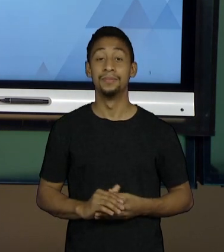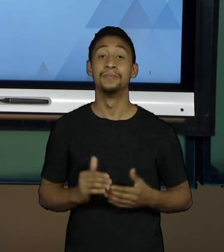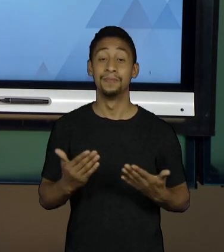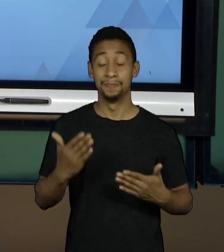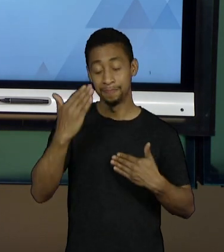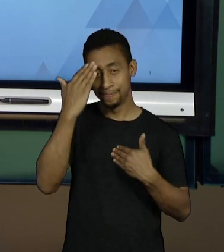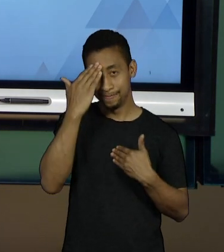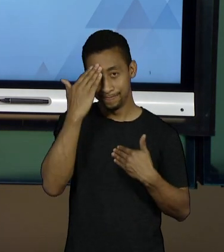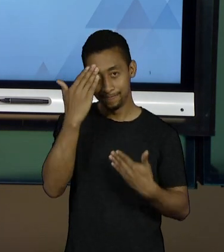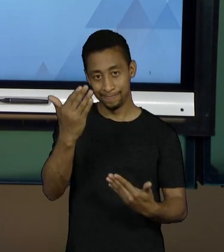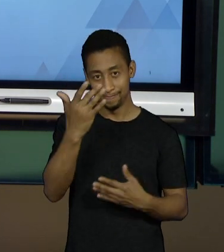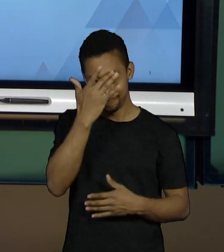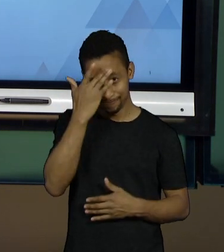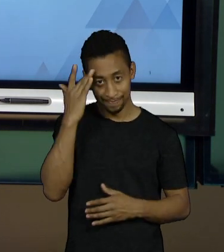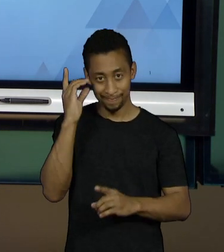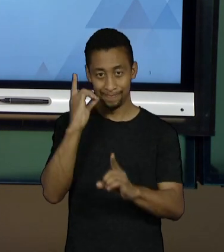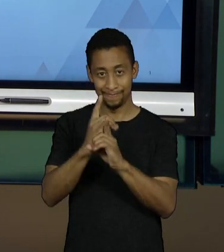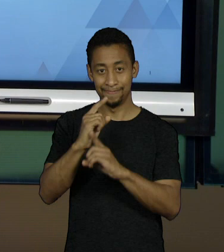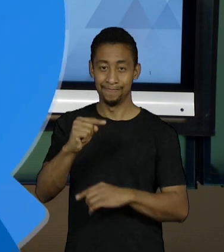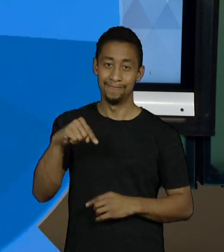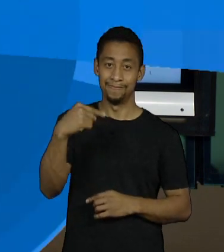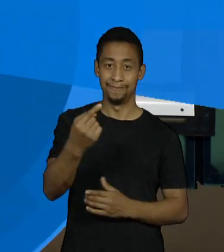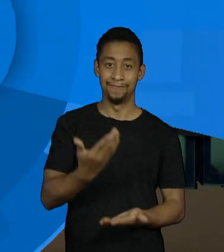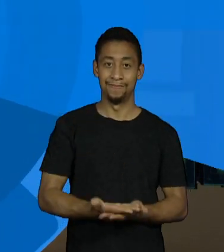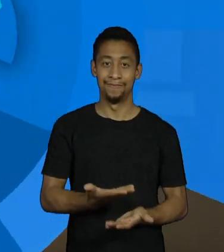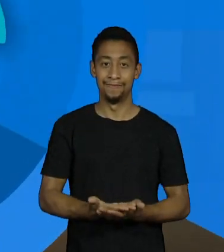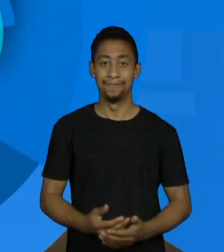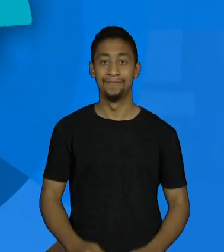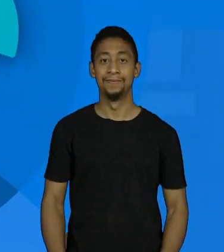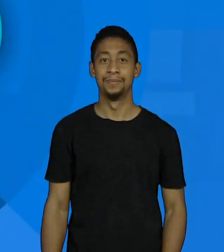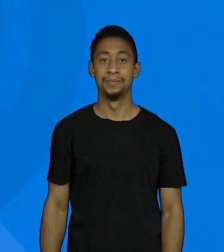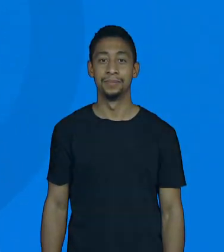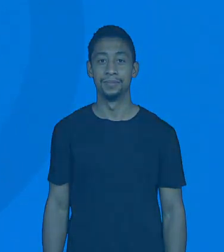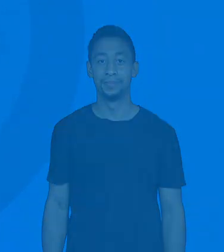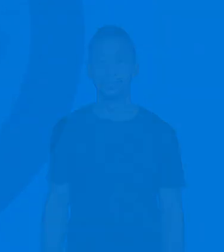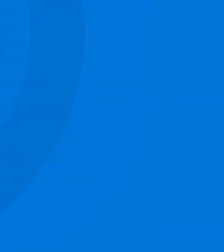Obrigado, pessoal, e até a próxima aula. e